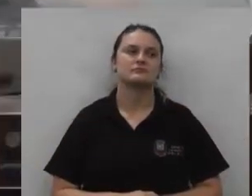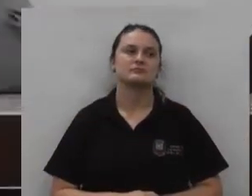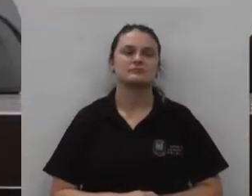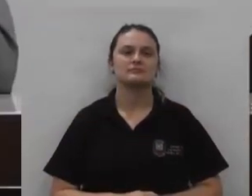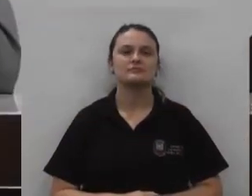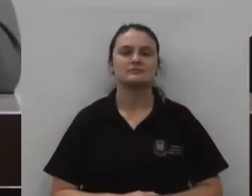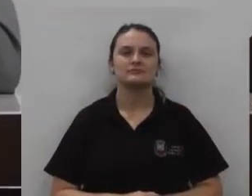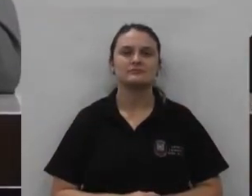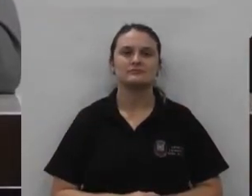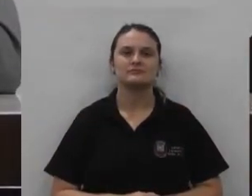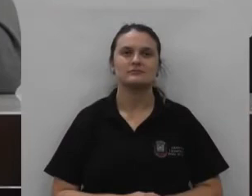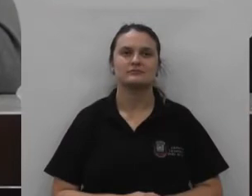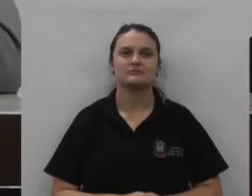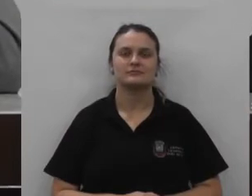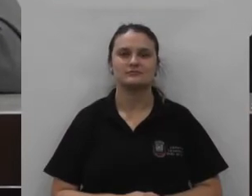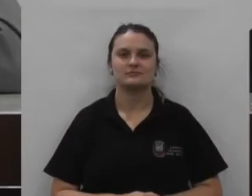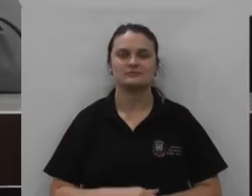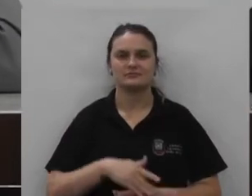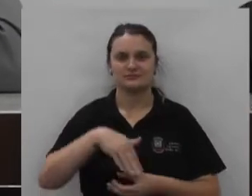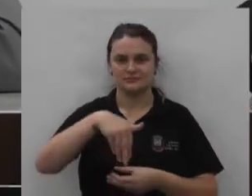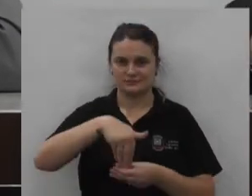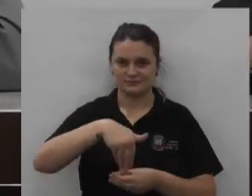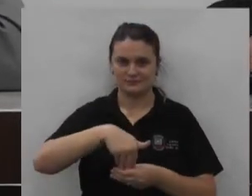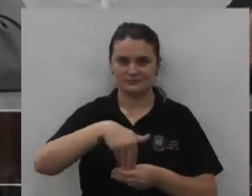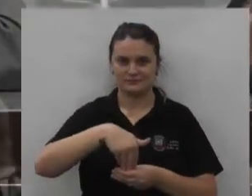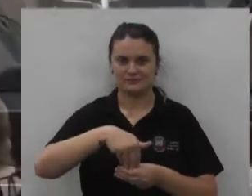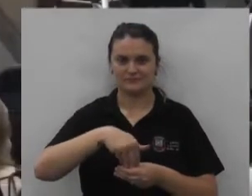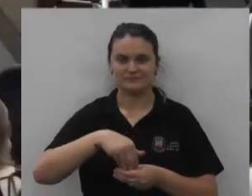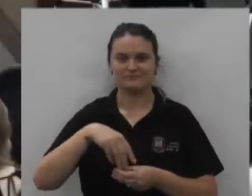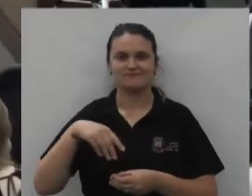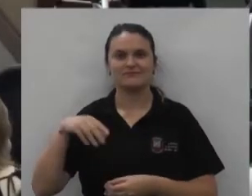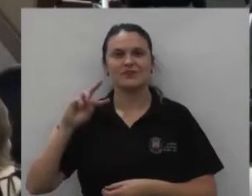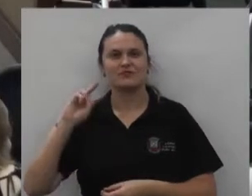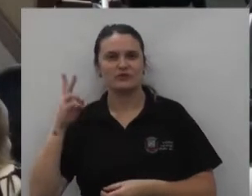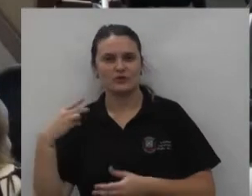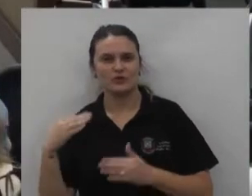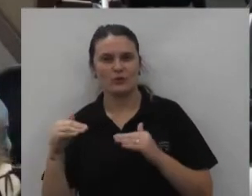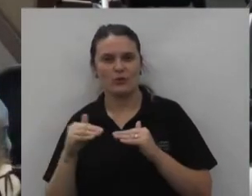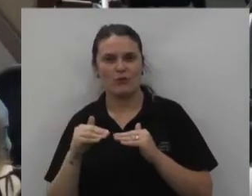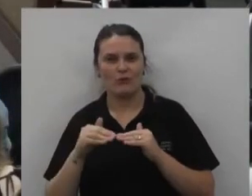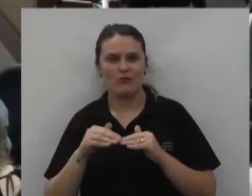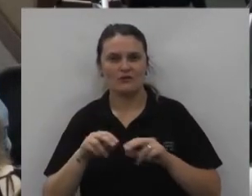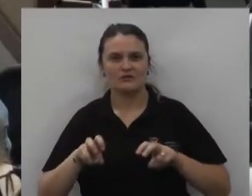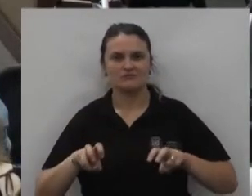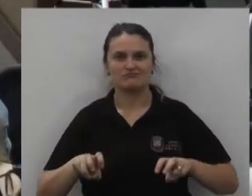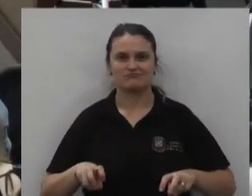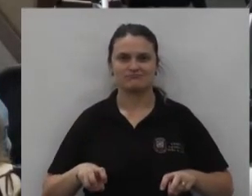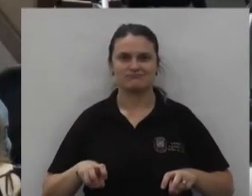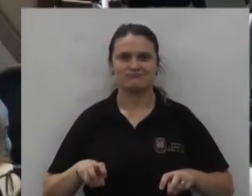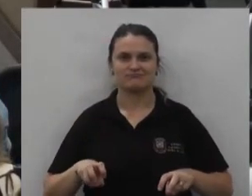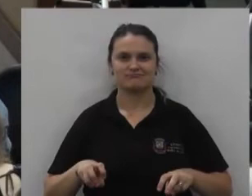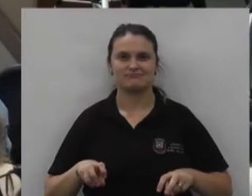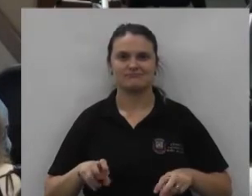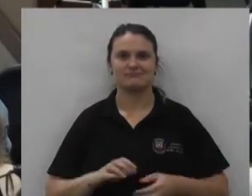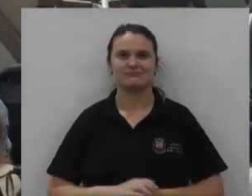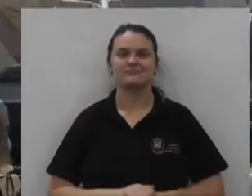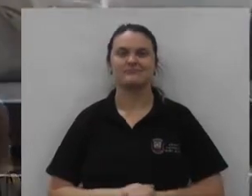em discussão em votação senhores vereadores que aprovam permaneçam como estão